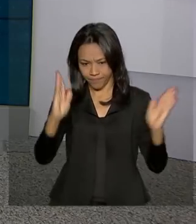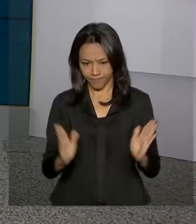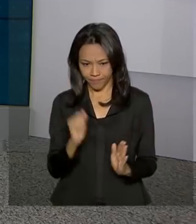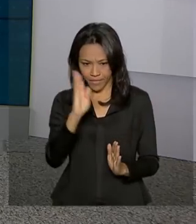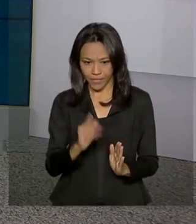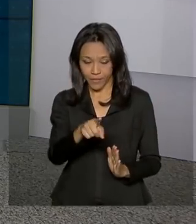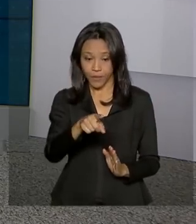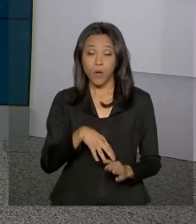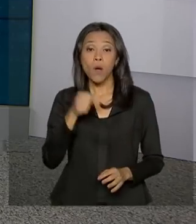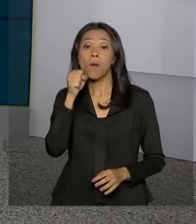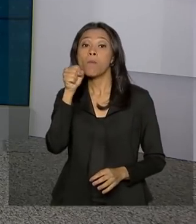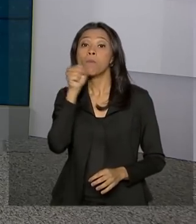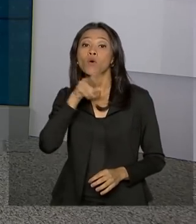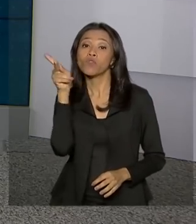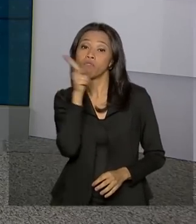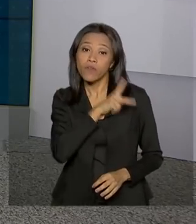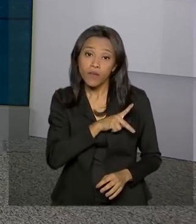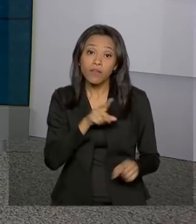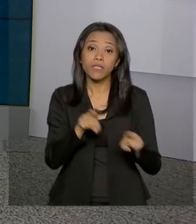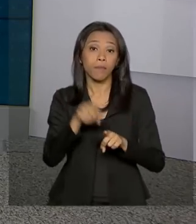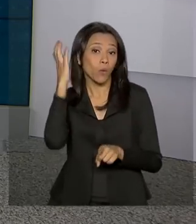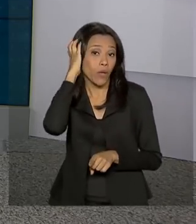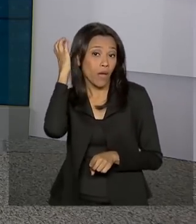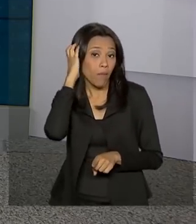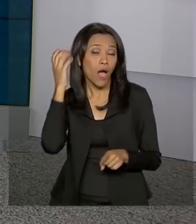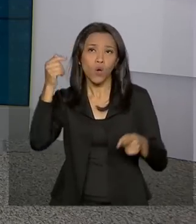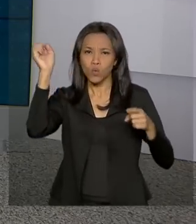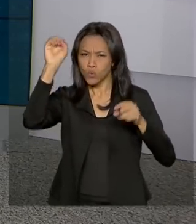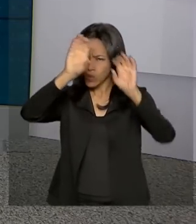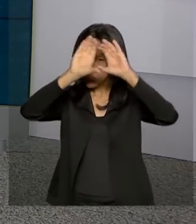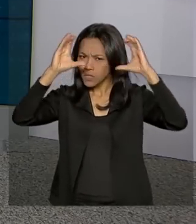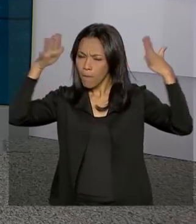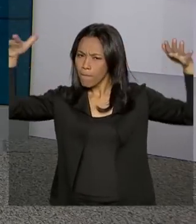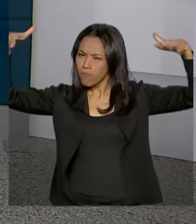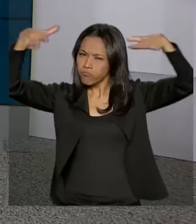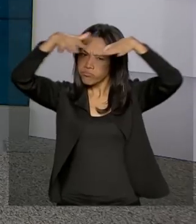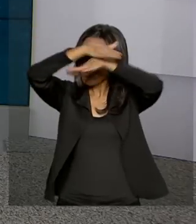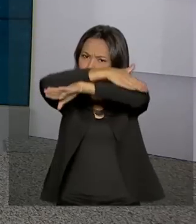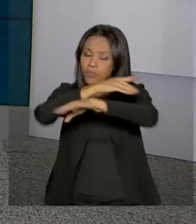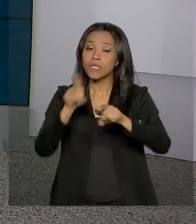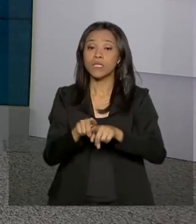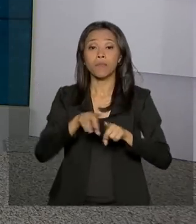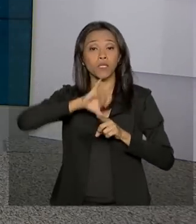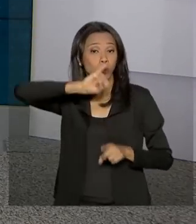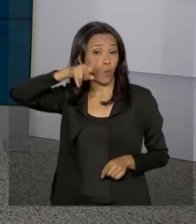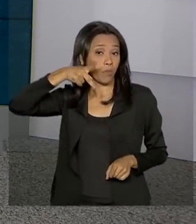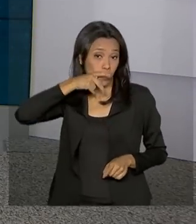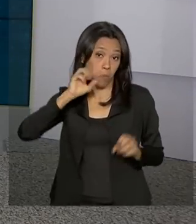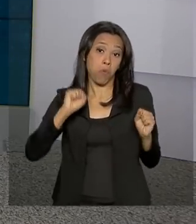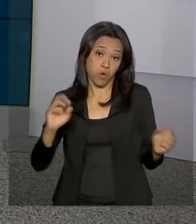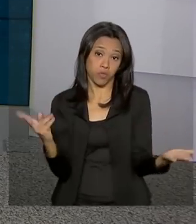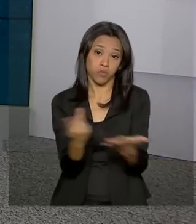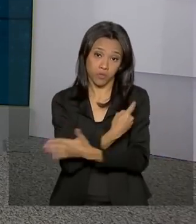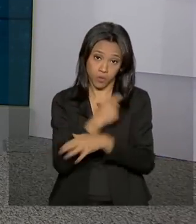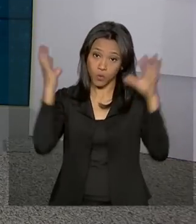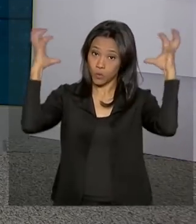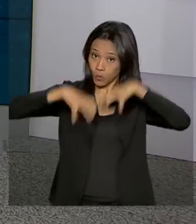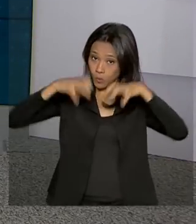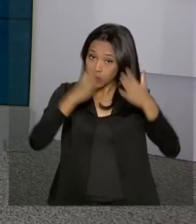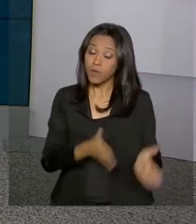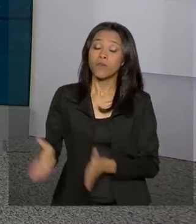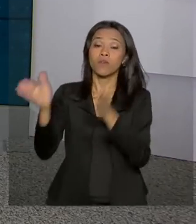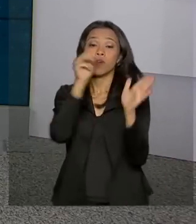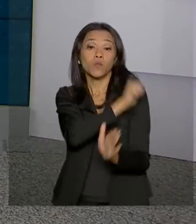Porto Velho e Cuiabá, nós temos o céu parcialmente nublado. Em João Pessoa, possibilidade de chuva. No Rio de